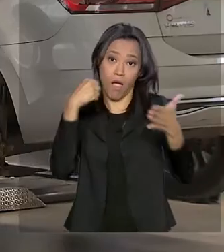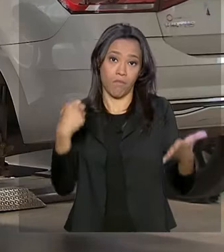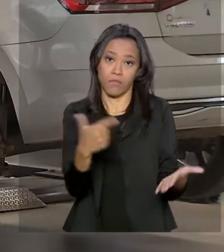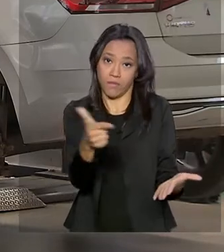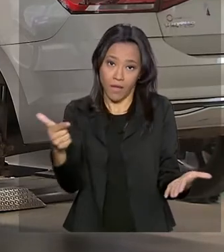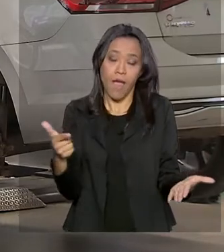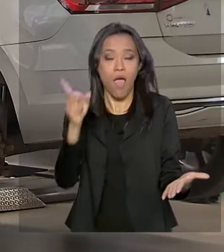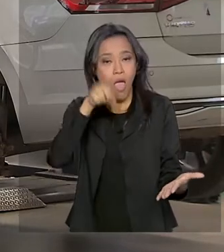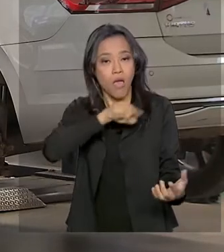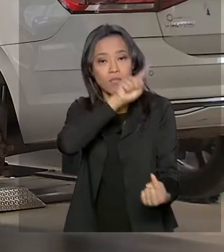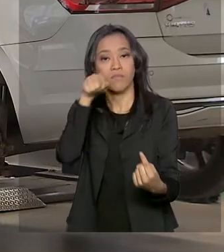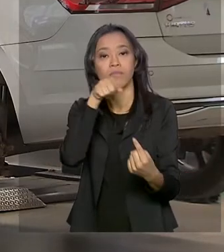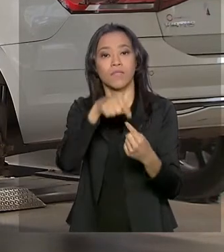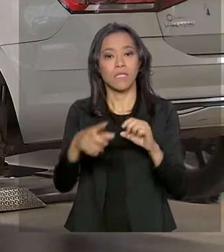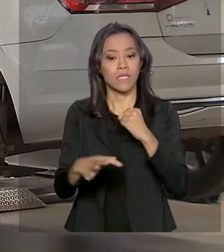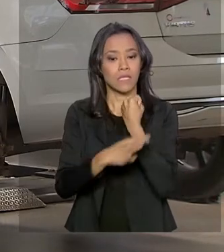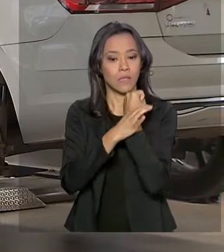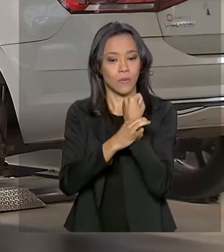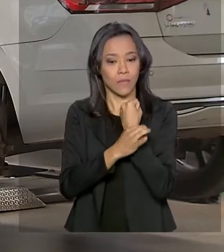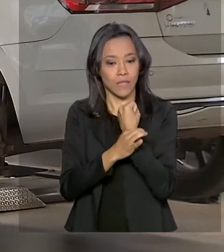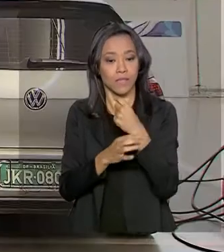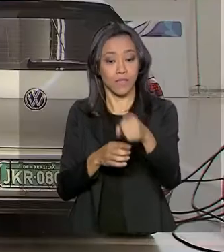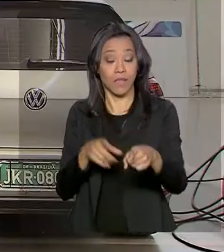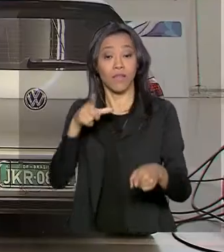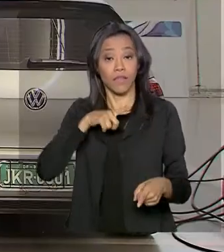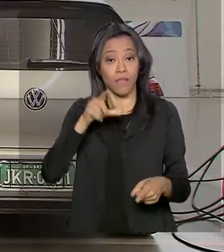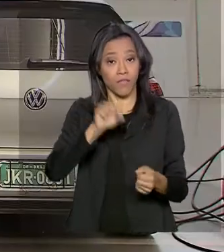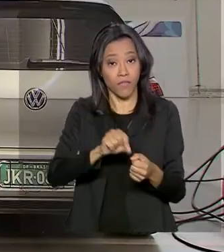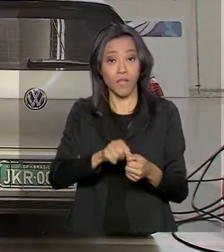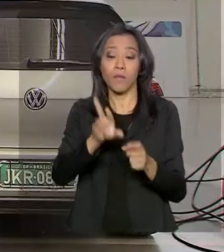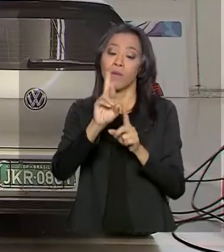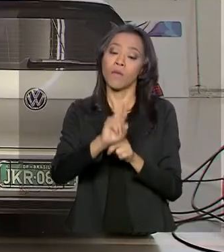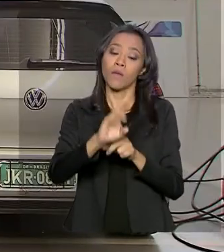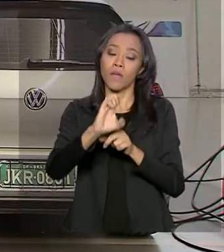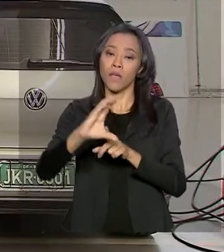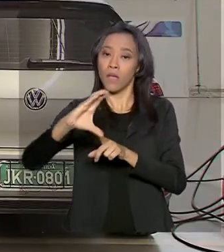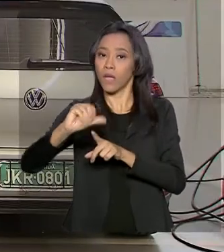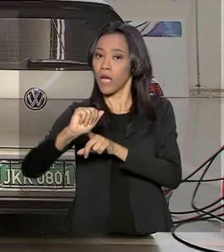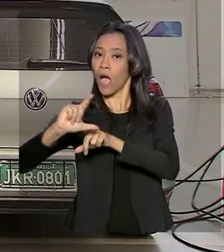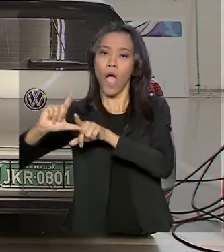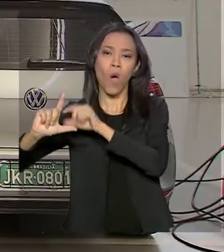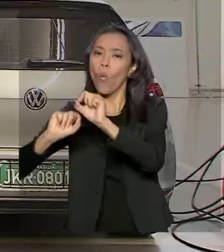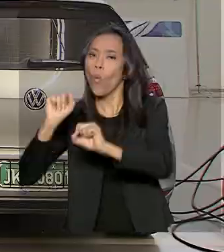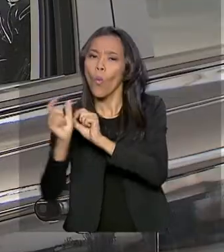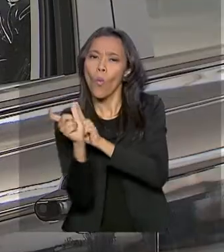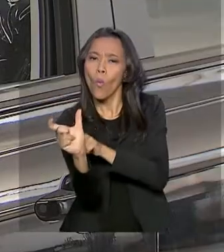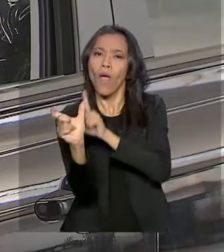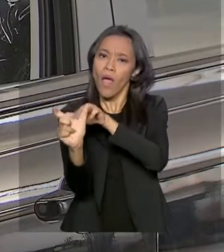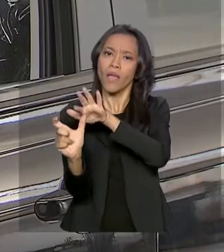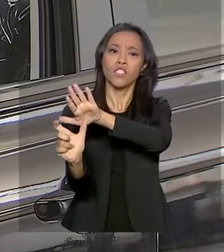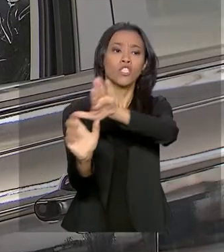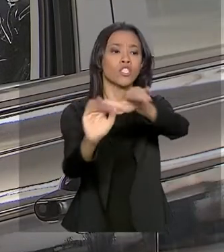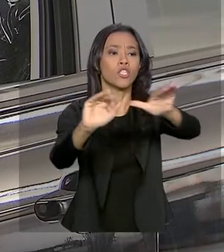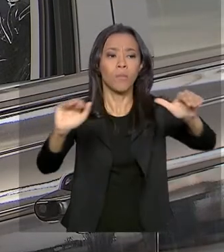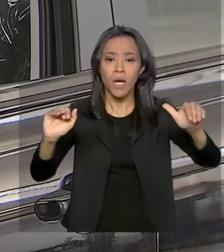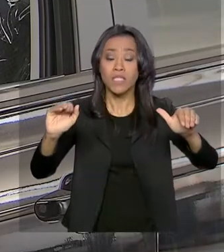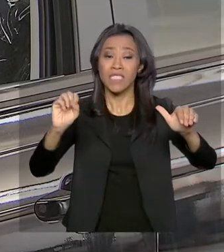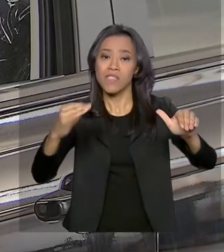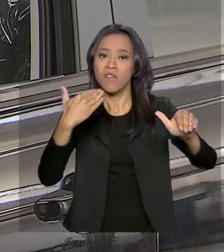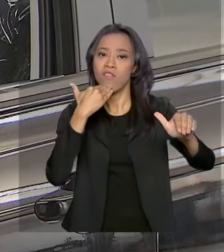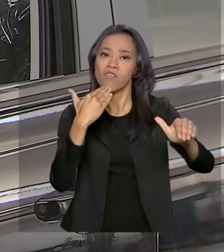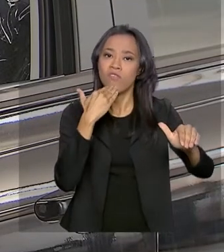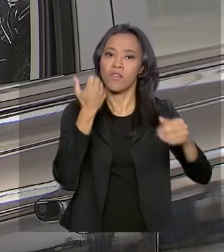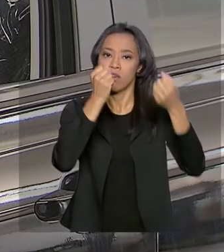garantir a segurança que são feitos os recalls, chamamentos aos motoristas quando é detectado algum defeito de